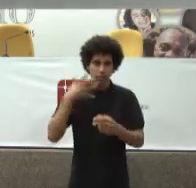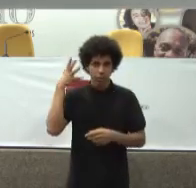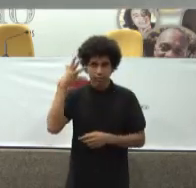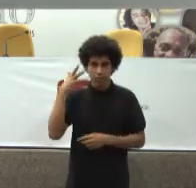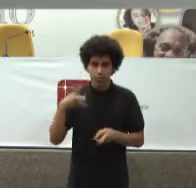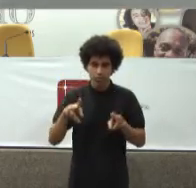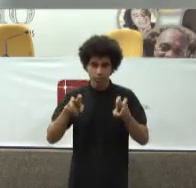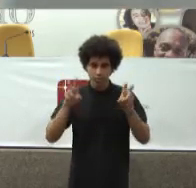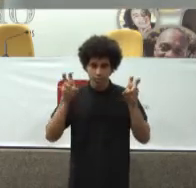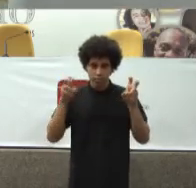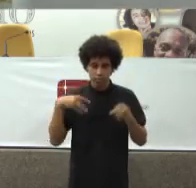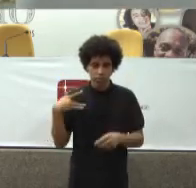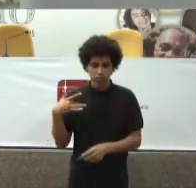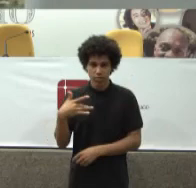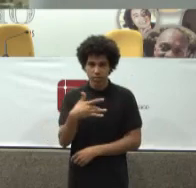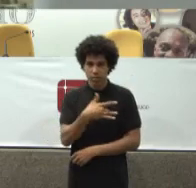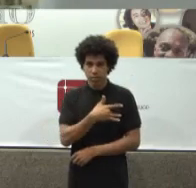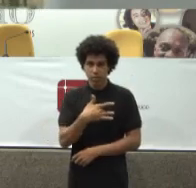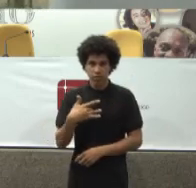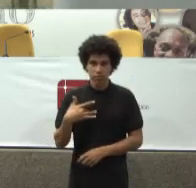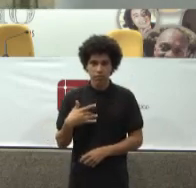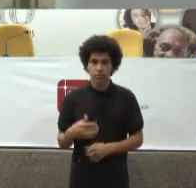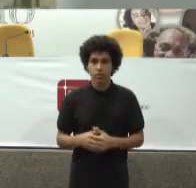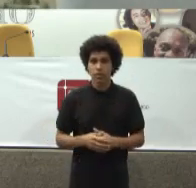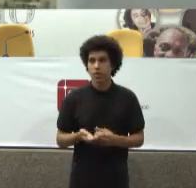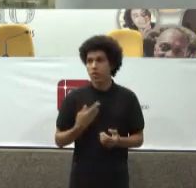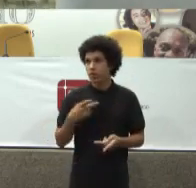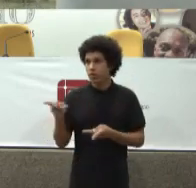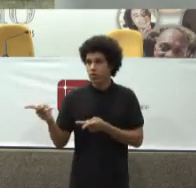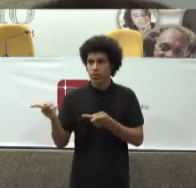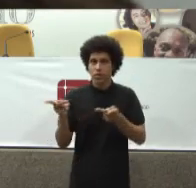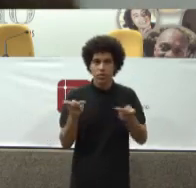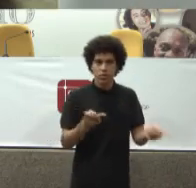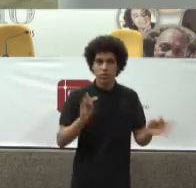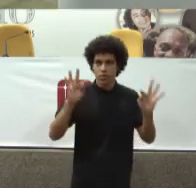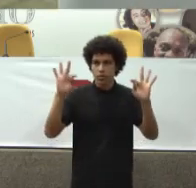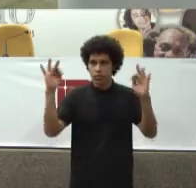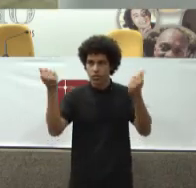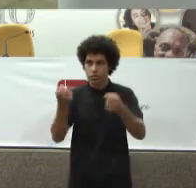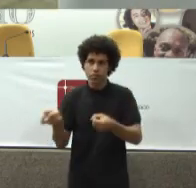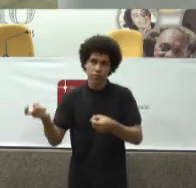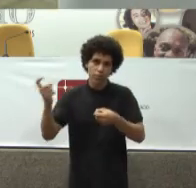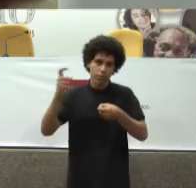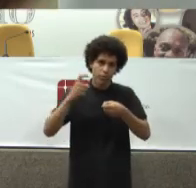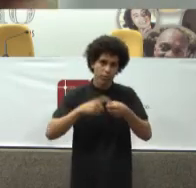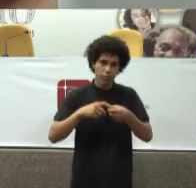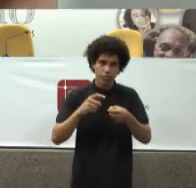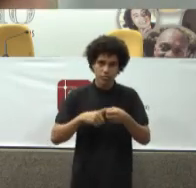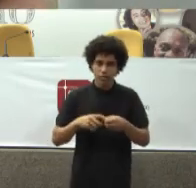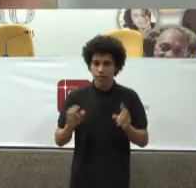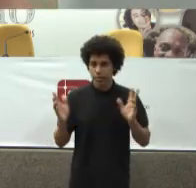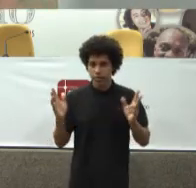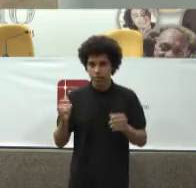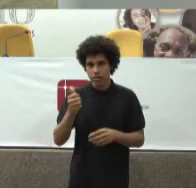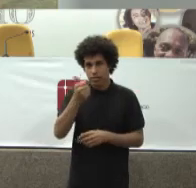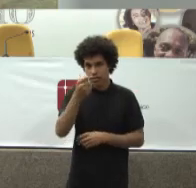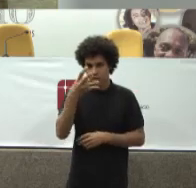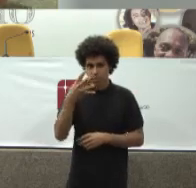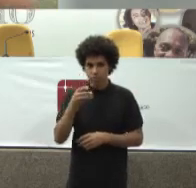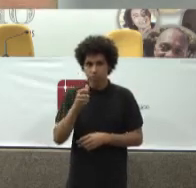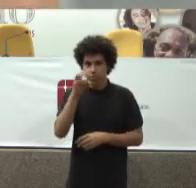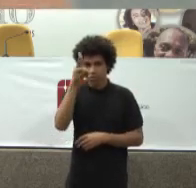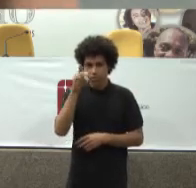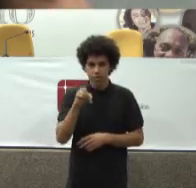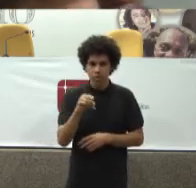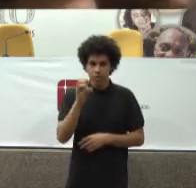Um diálogo Interinstitucional Convidamos a todos Para retornar Às atividades Às 14h30min Pontualmente